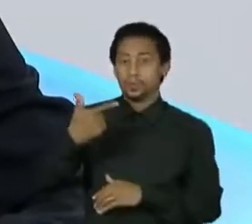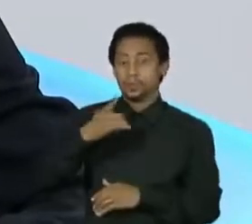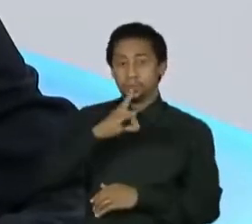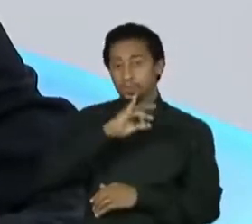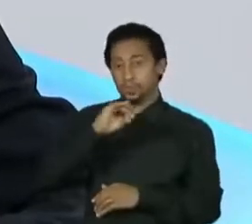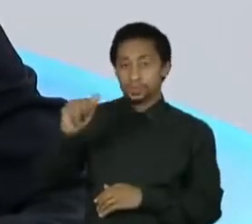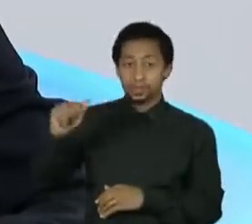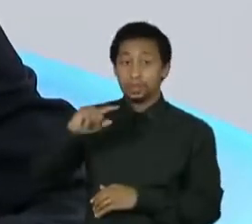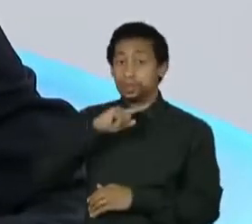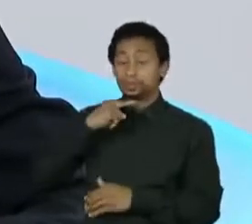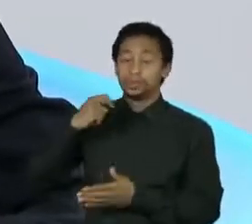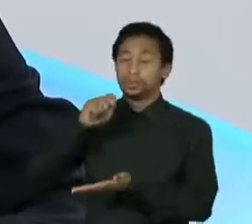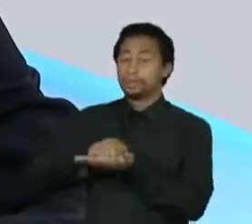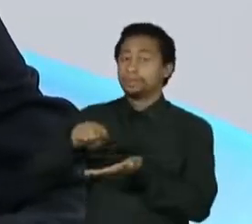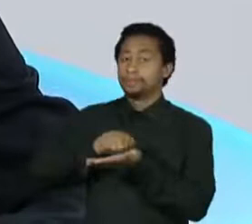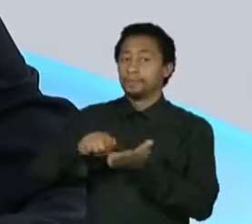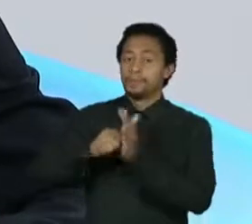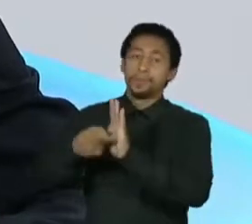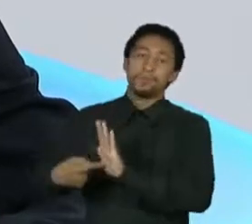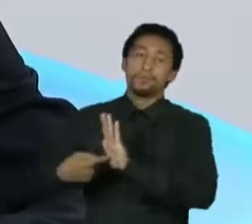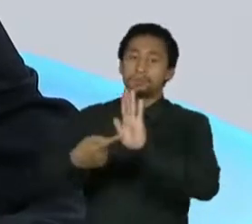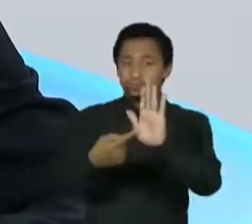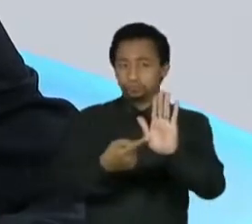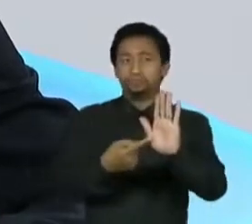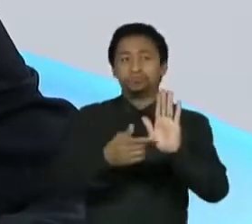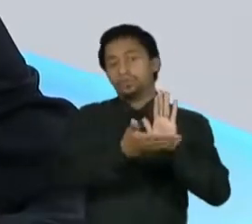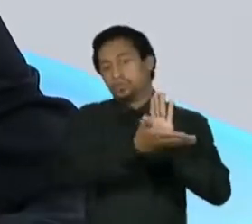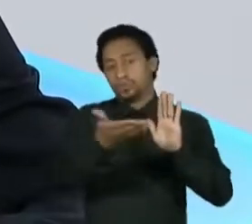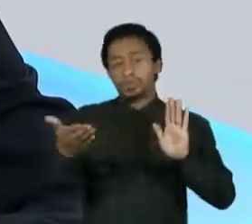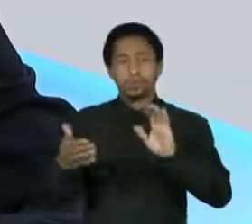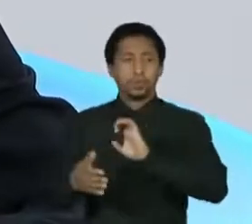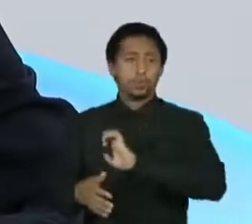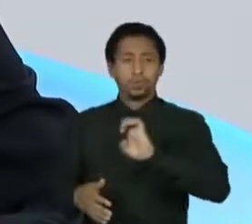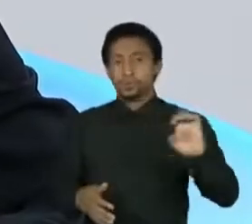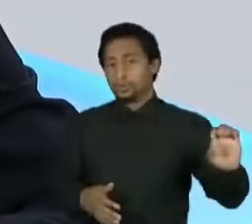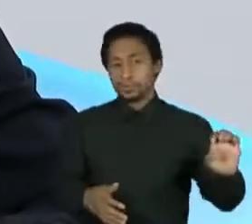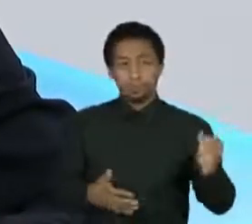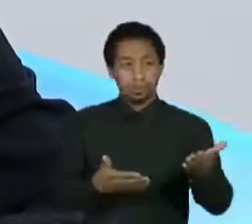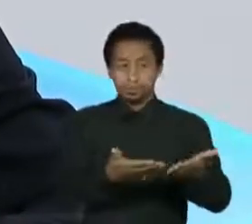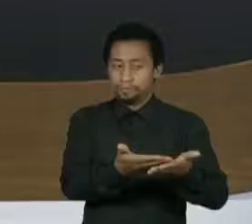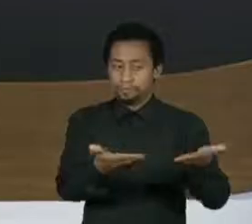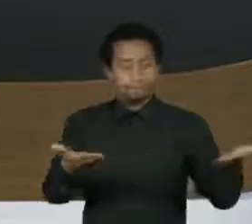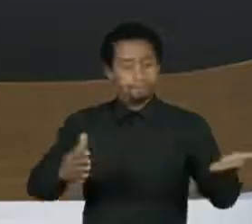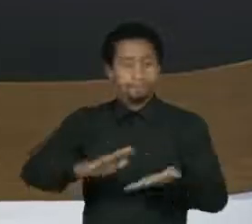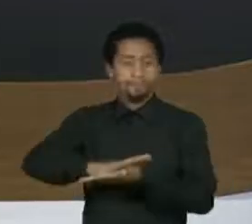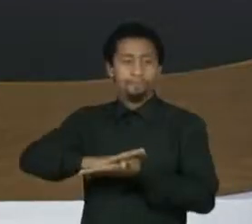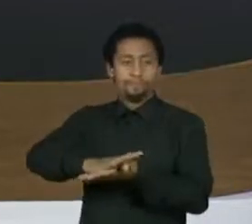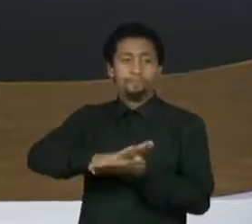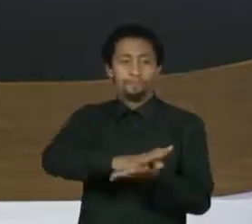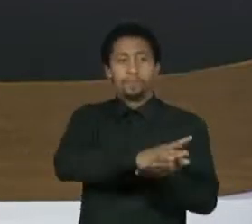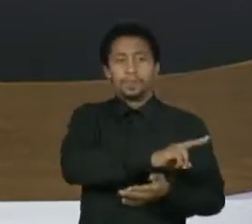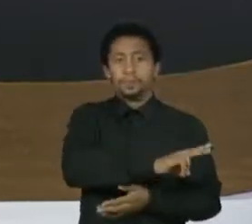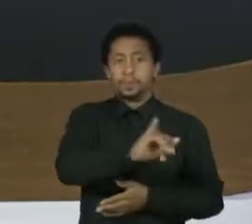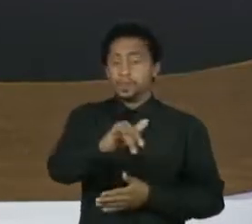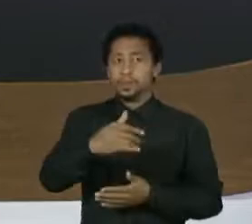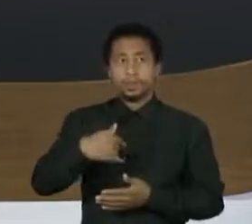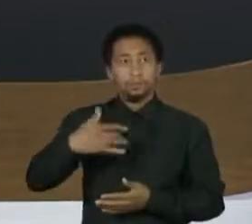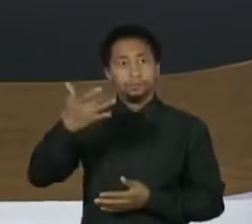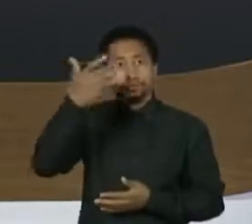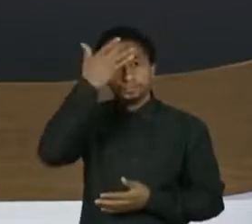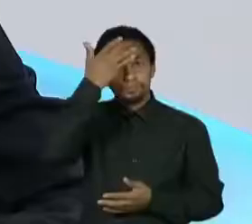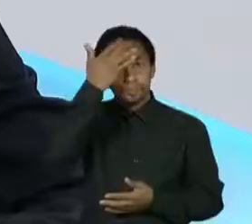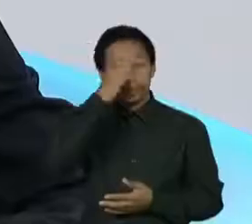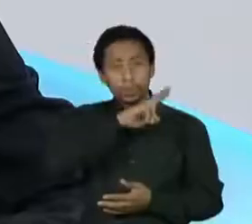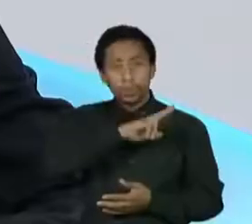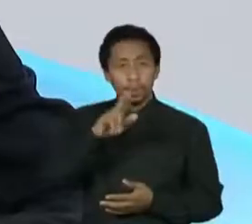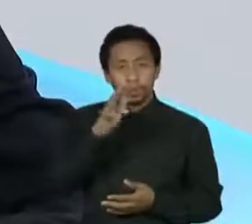aberta à esquerda mundial de Kiev sediada. Me saiu da cabeça o nome dele, mas ele